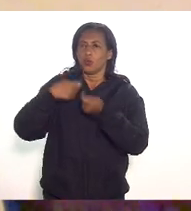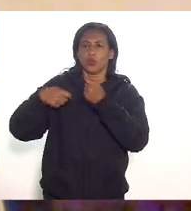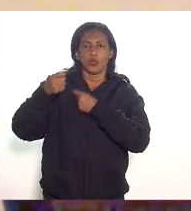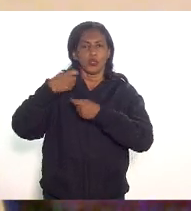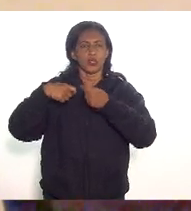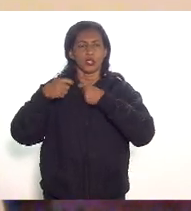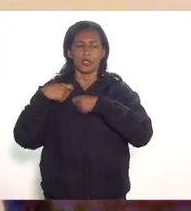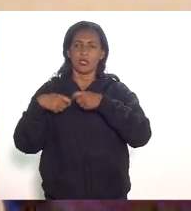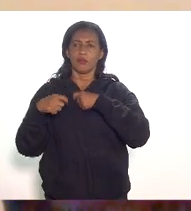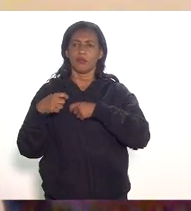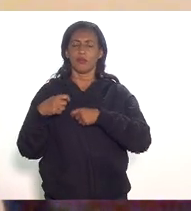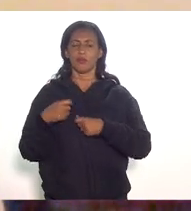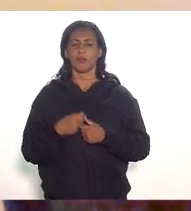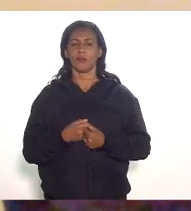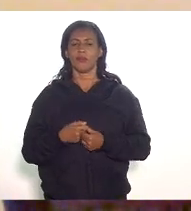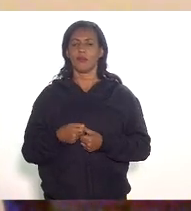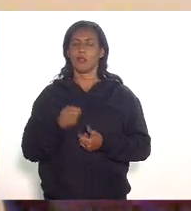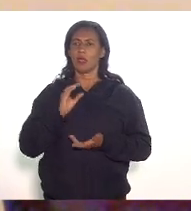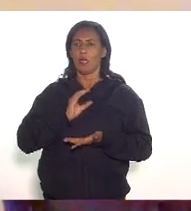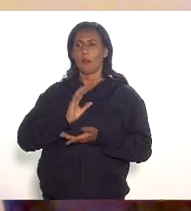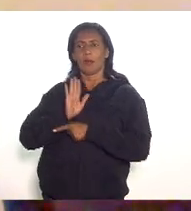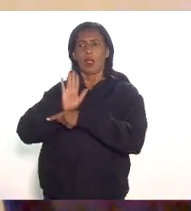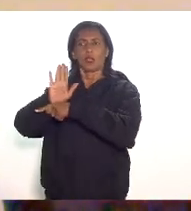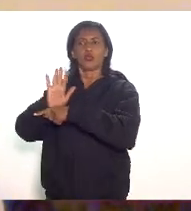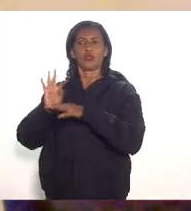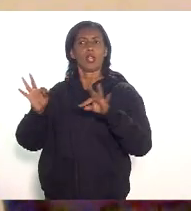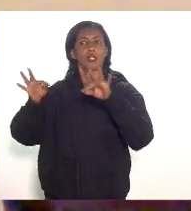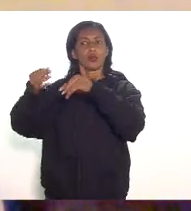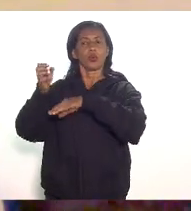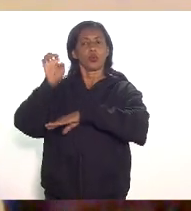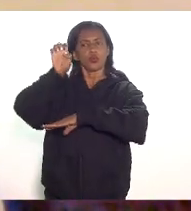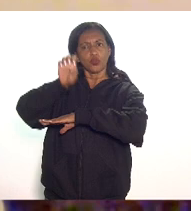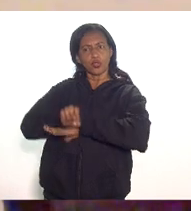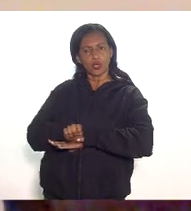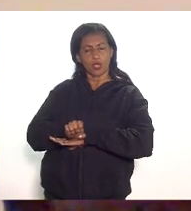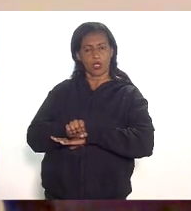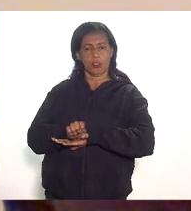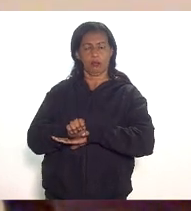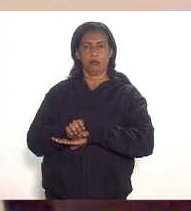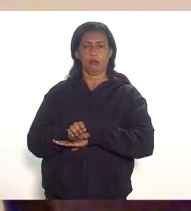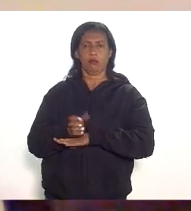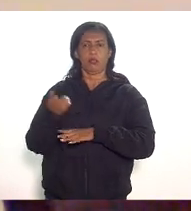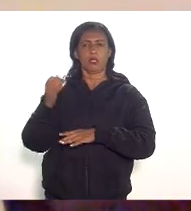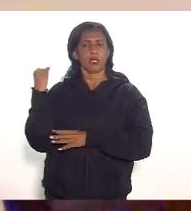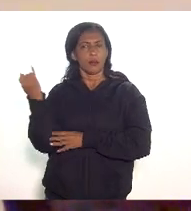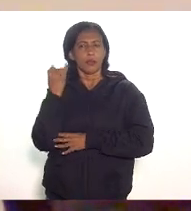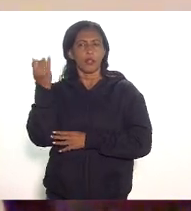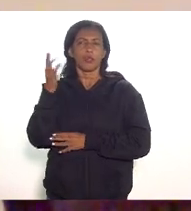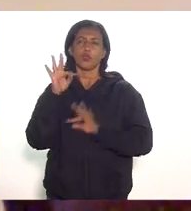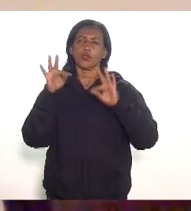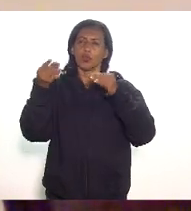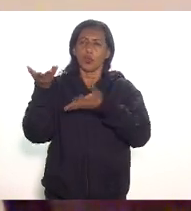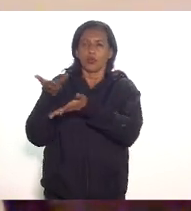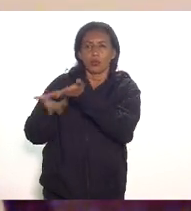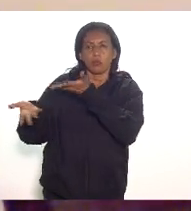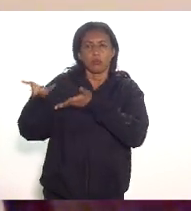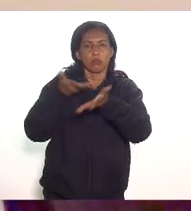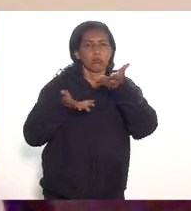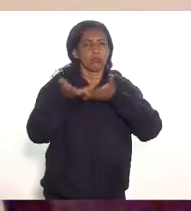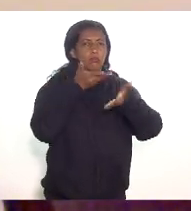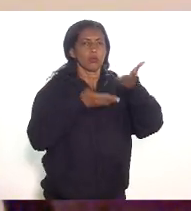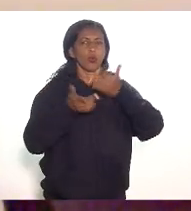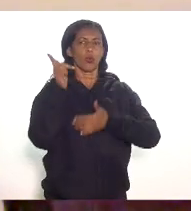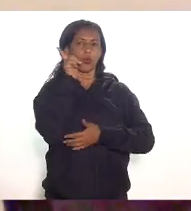questão que vai ser benéfica a todos do Estado é importante que todos participem até porque quando se concede